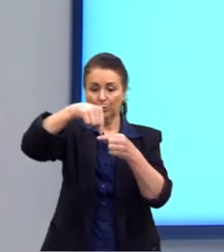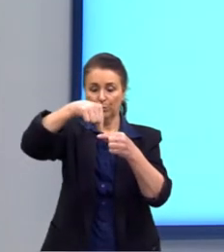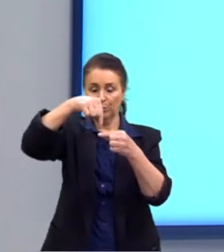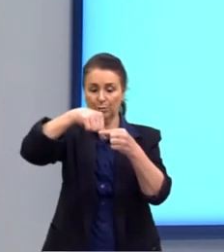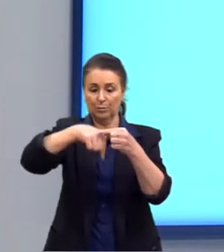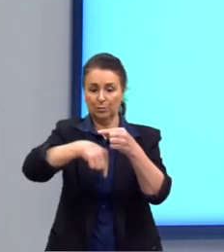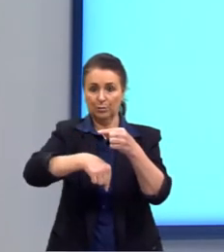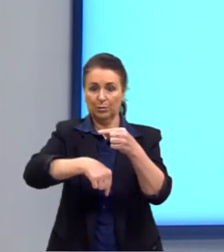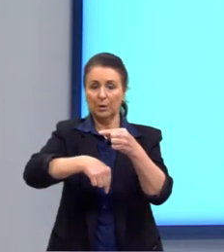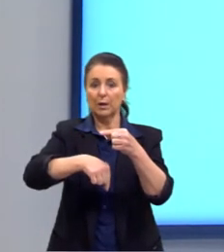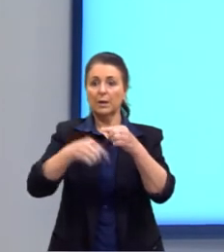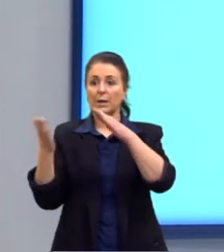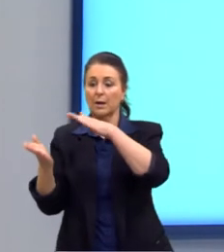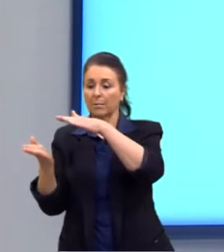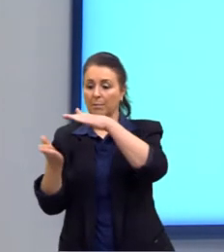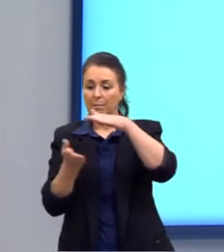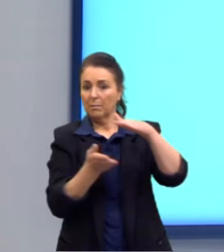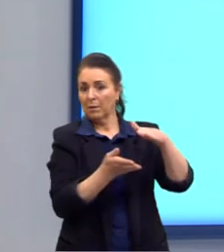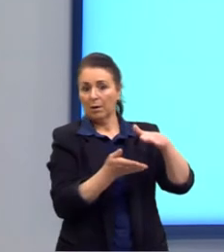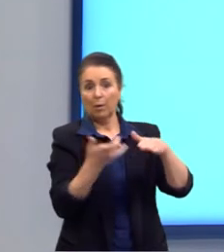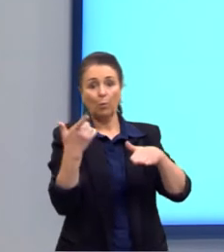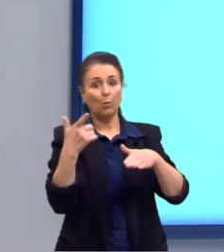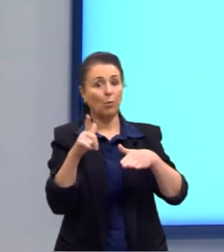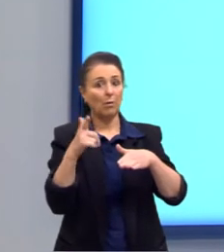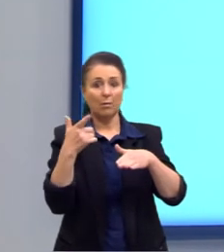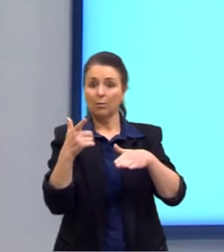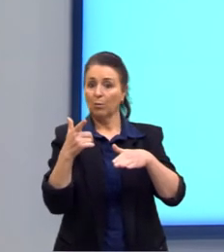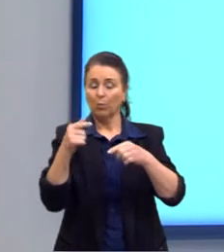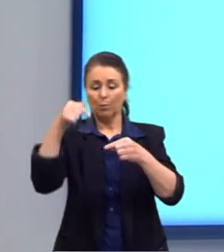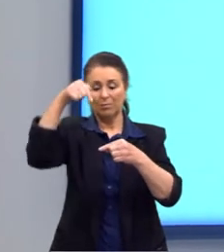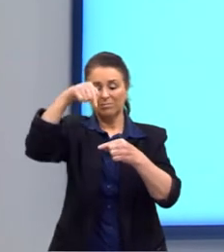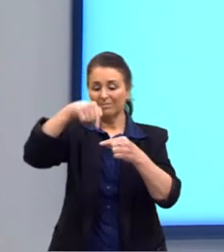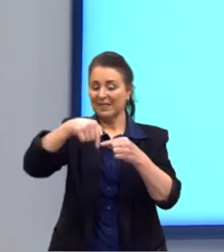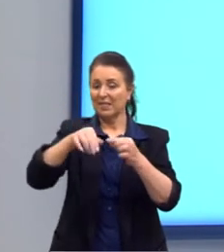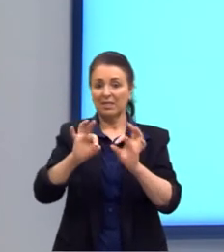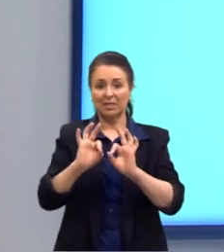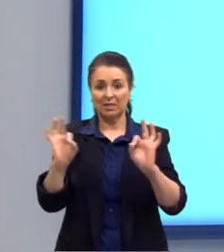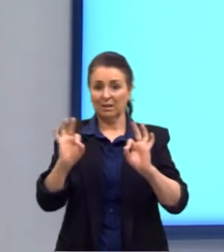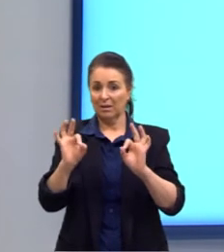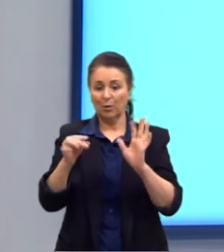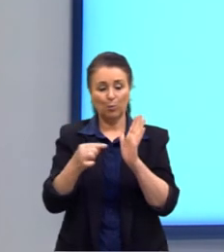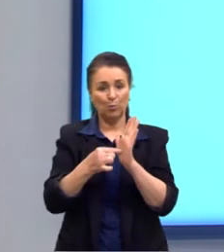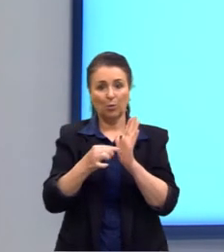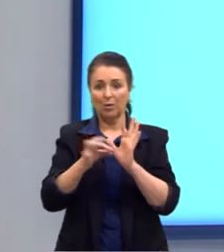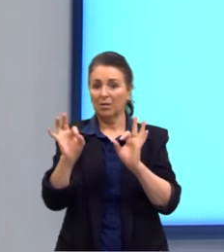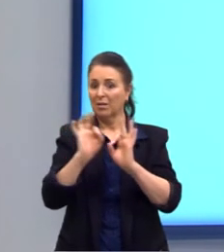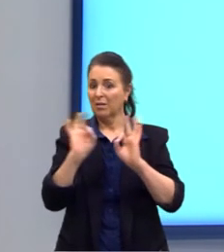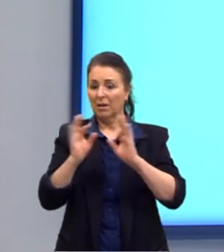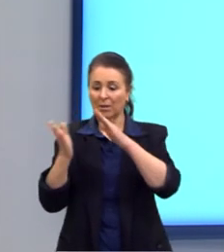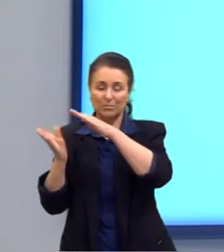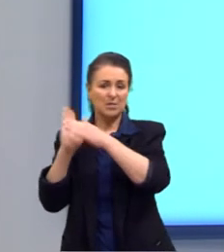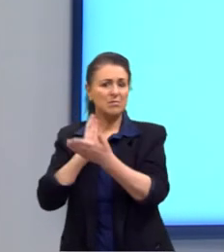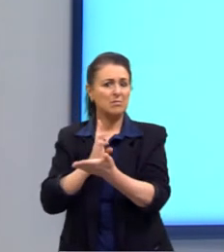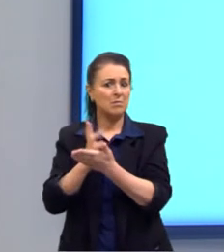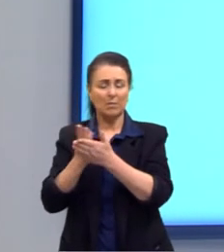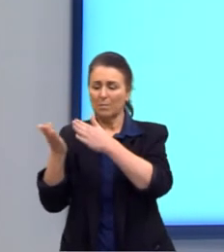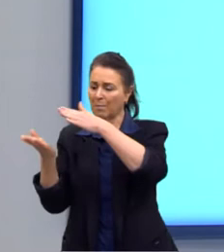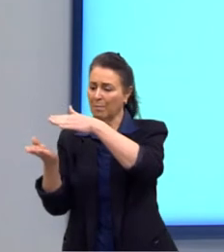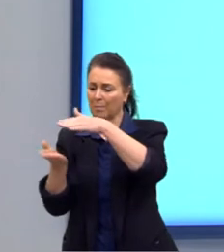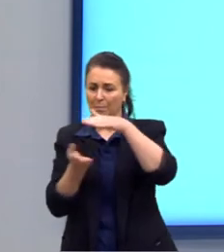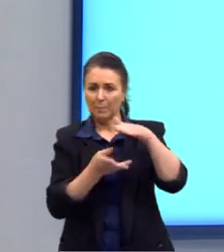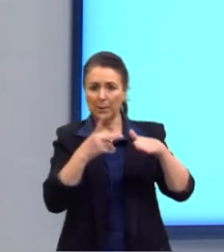paralela, quando ela não cruza com o plano em nenhum ponto. Então, a gente sempre vai